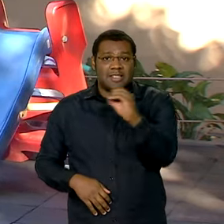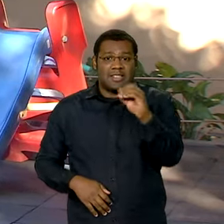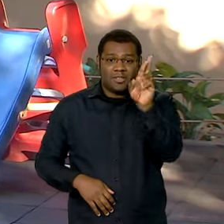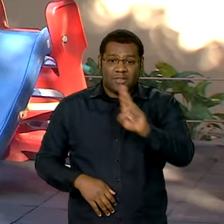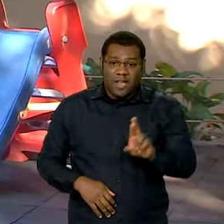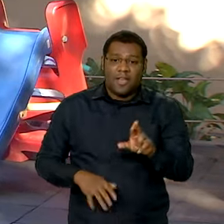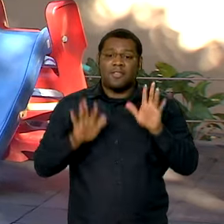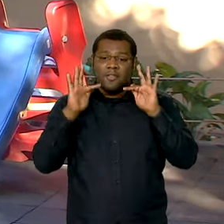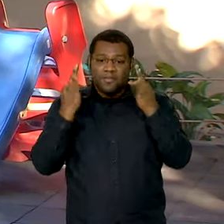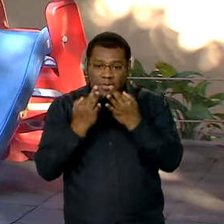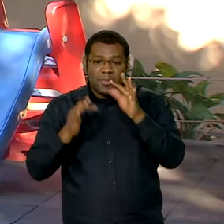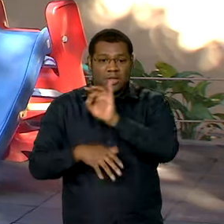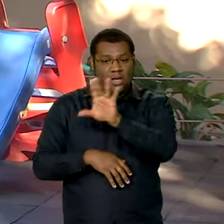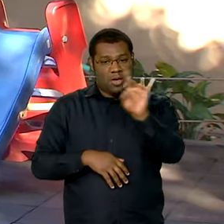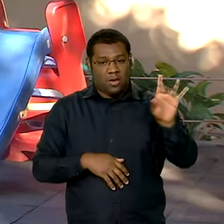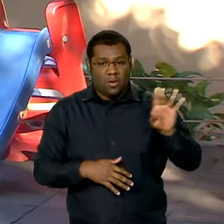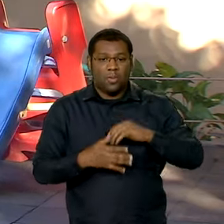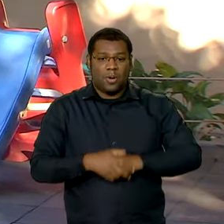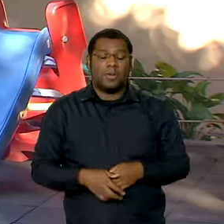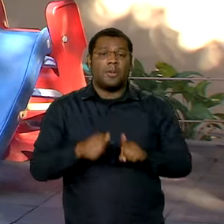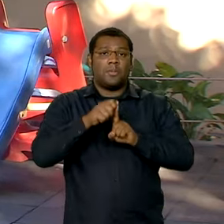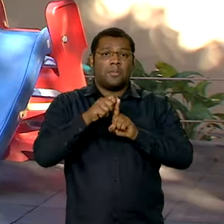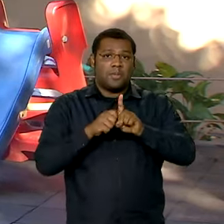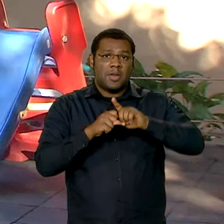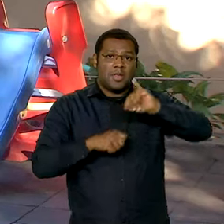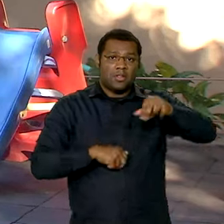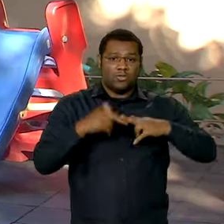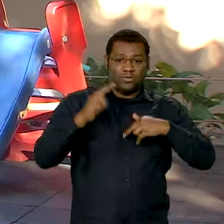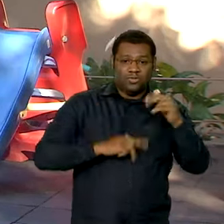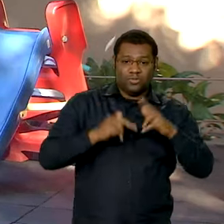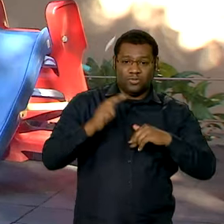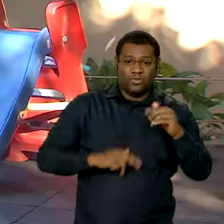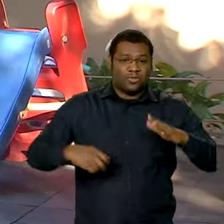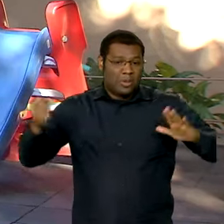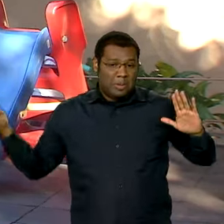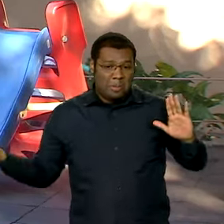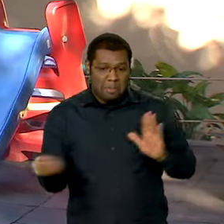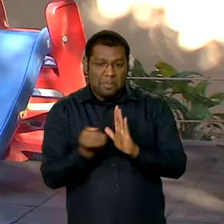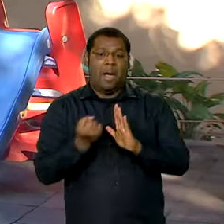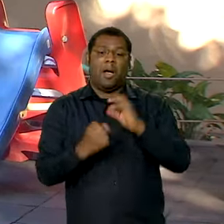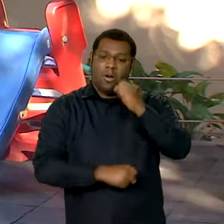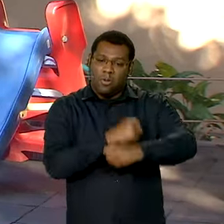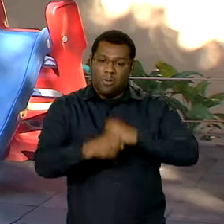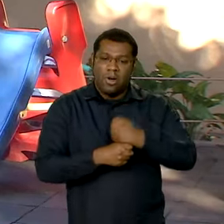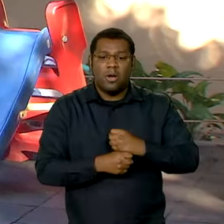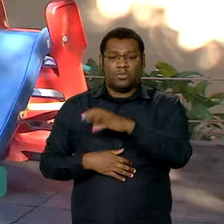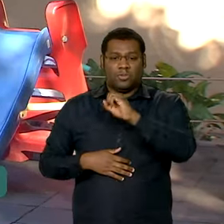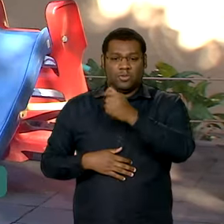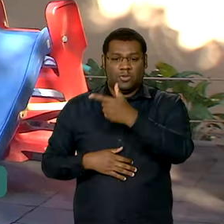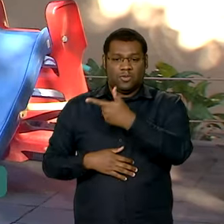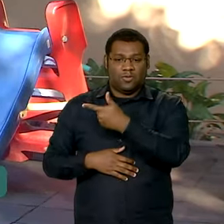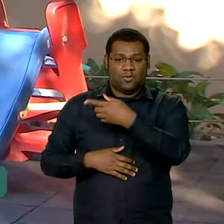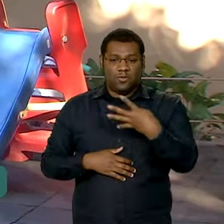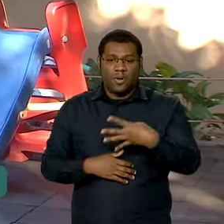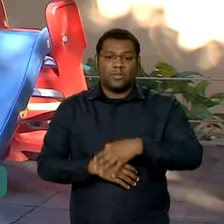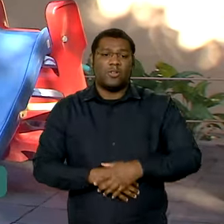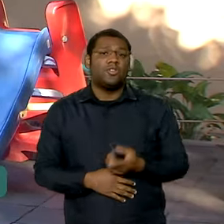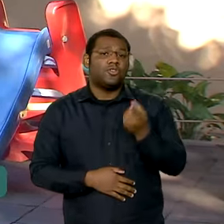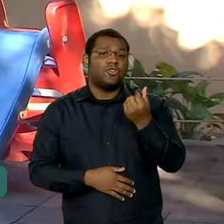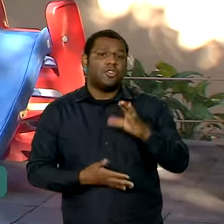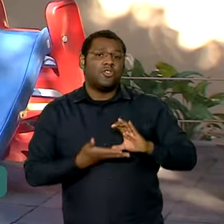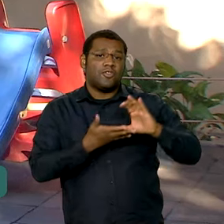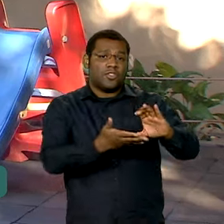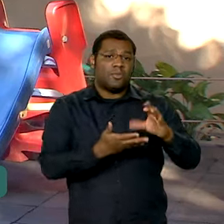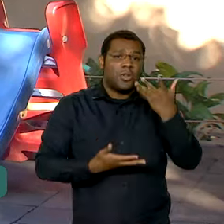atendida. Em junho, o programa registrou o maior patamar de 2024 em investimentos a adultos para a